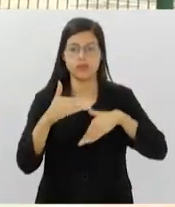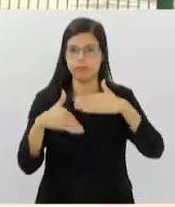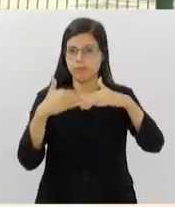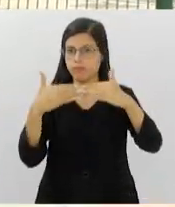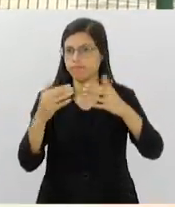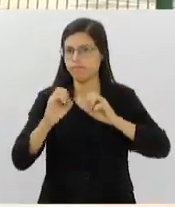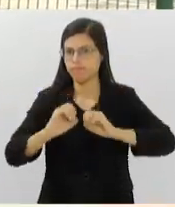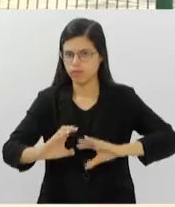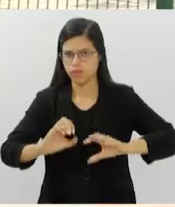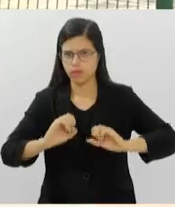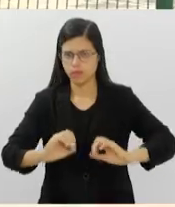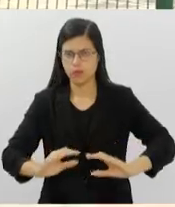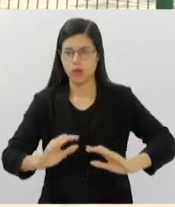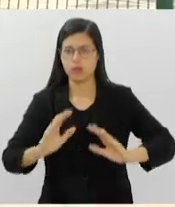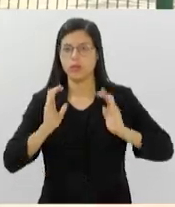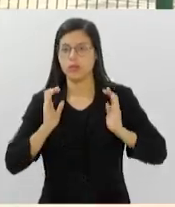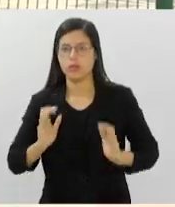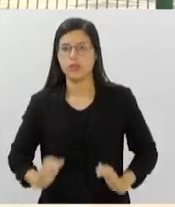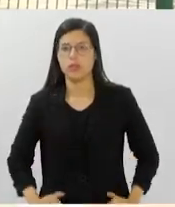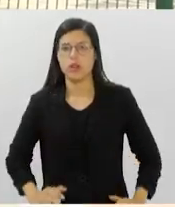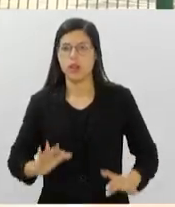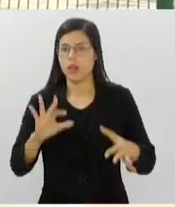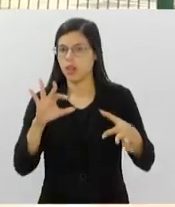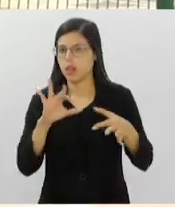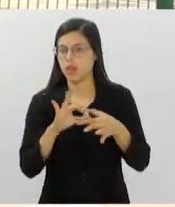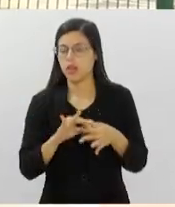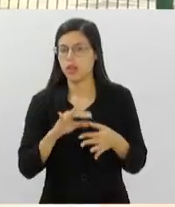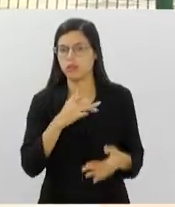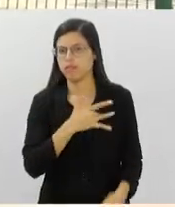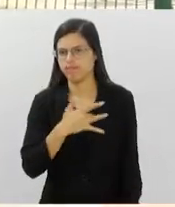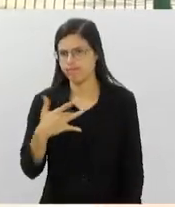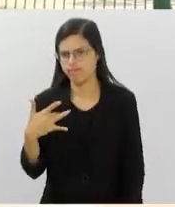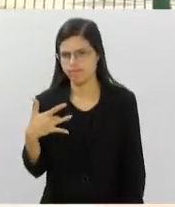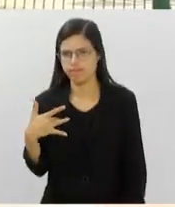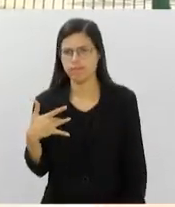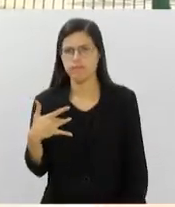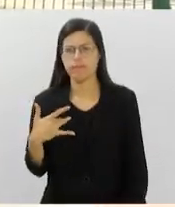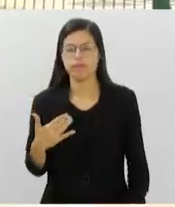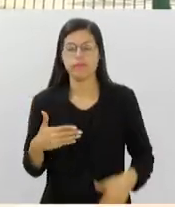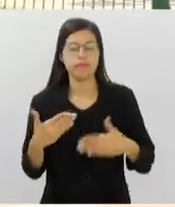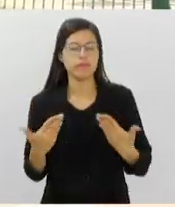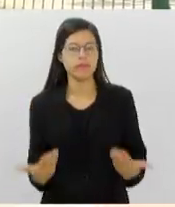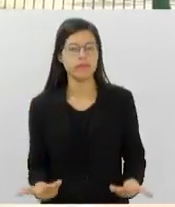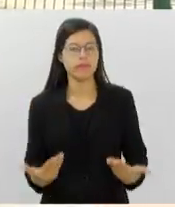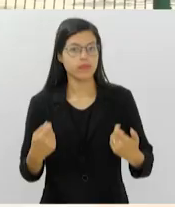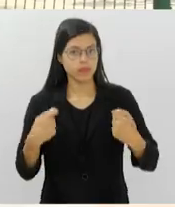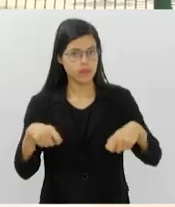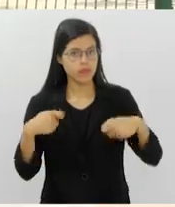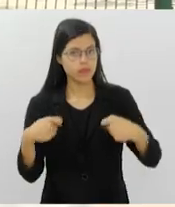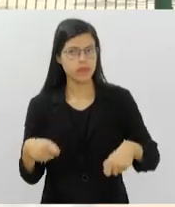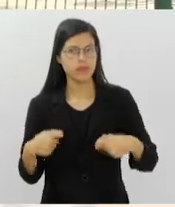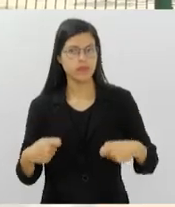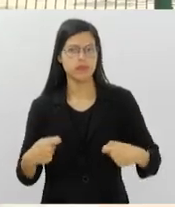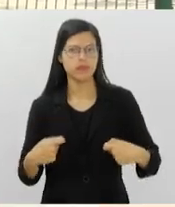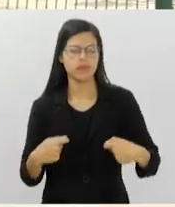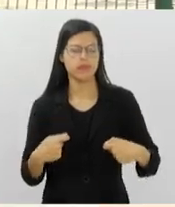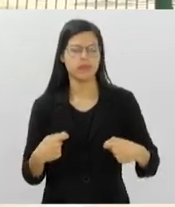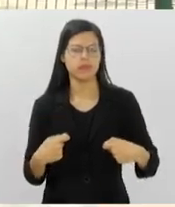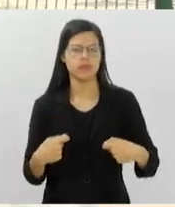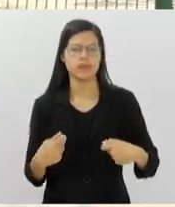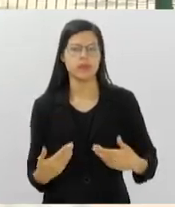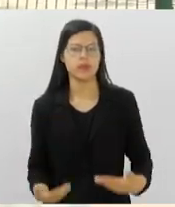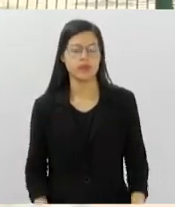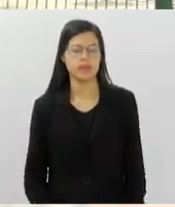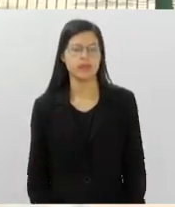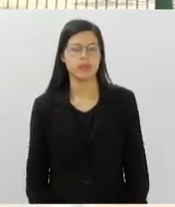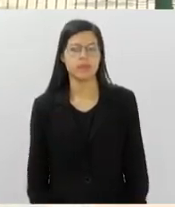educacional do cidadão no que diz respeito às questões de saúde. Então, é necessário, pelo